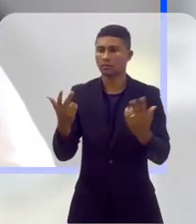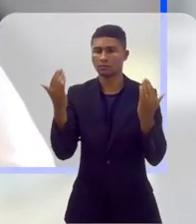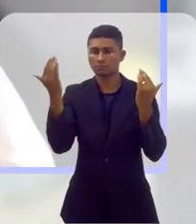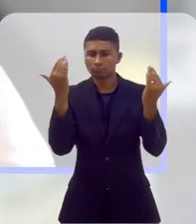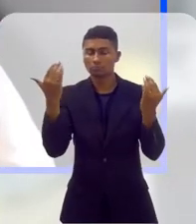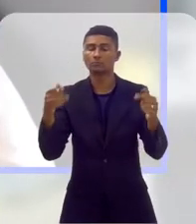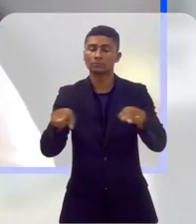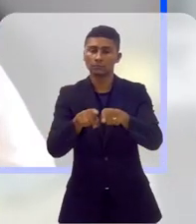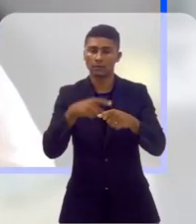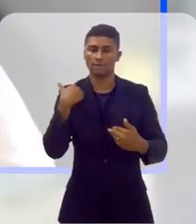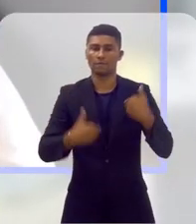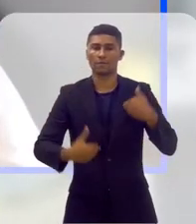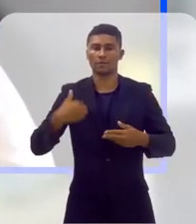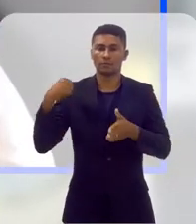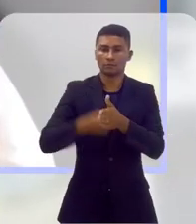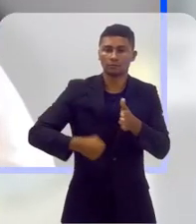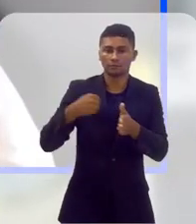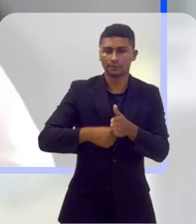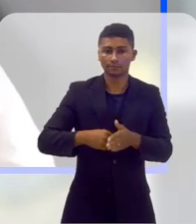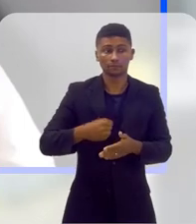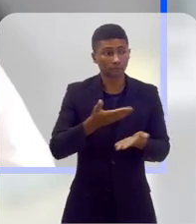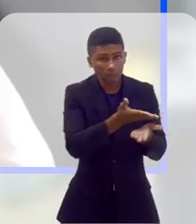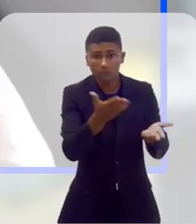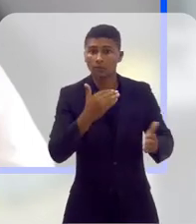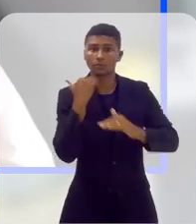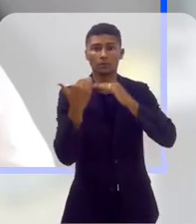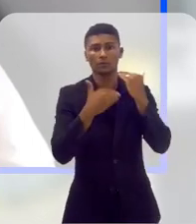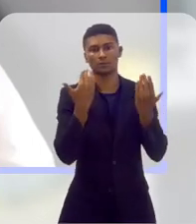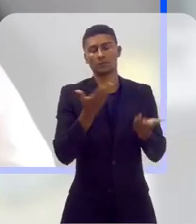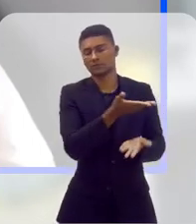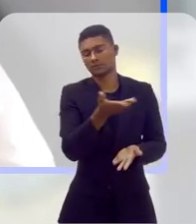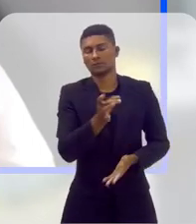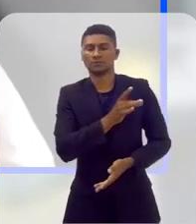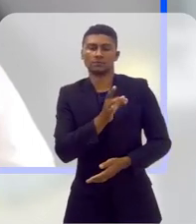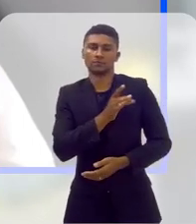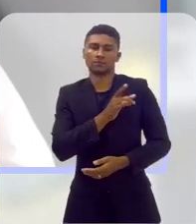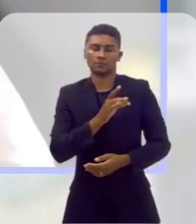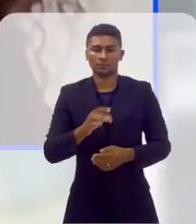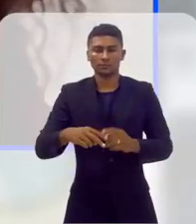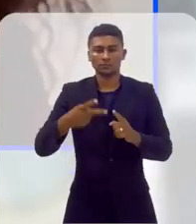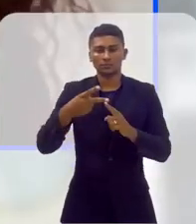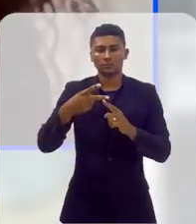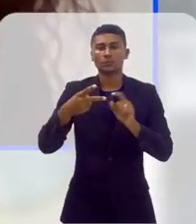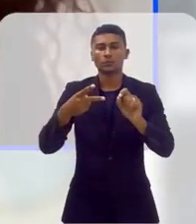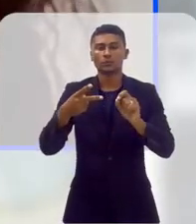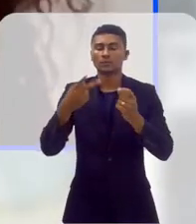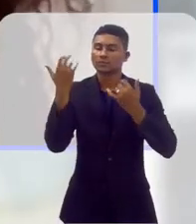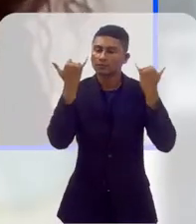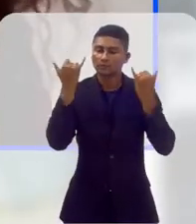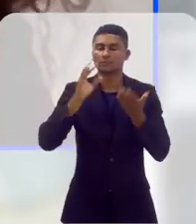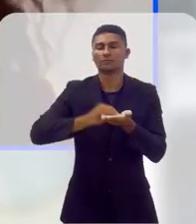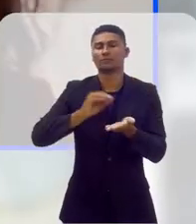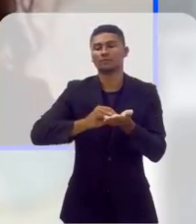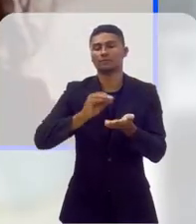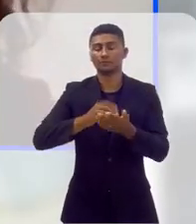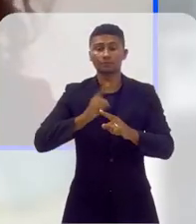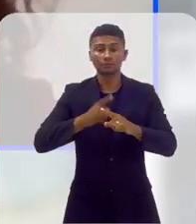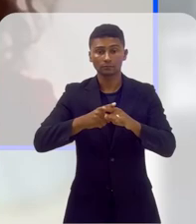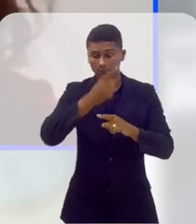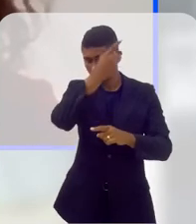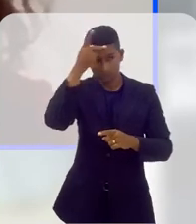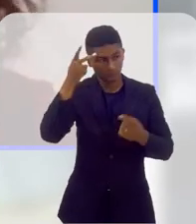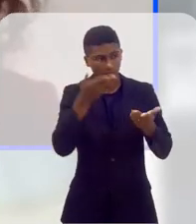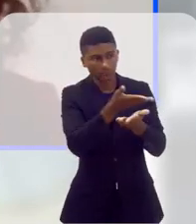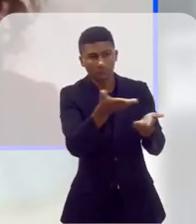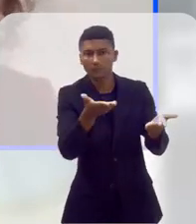e principalmente física, pessoas morrem, então elas têm medo de falar. Dois, por causa da desinformação, porque muitas